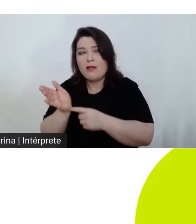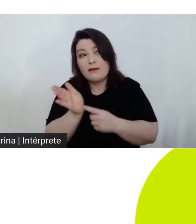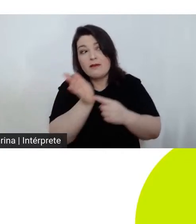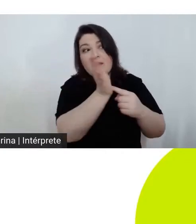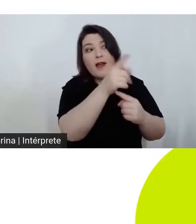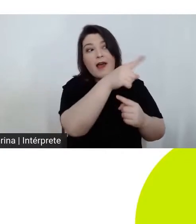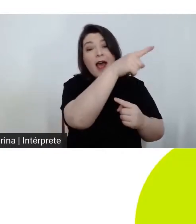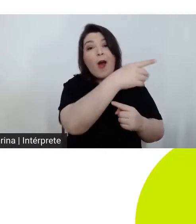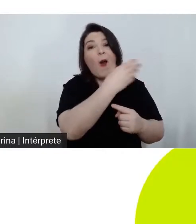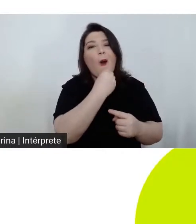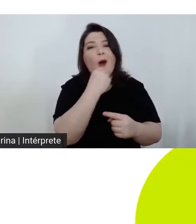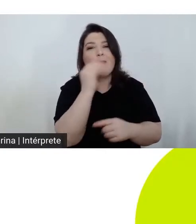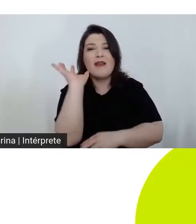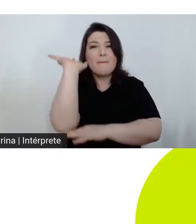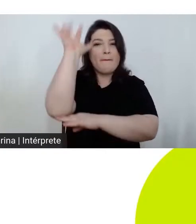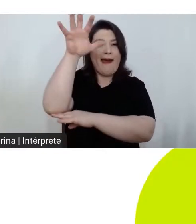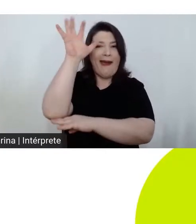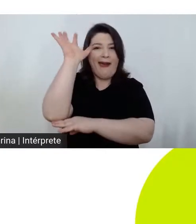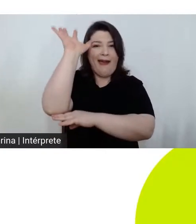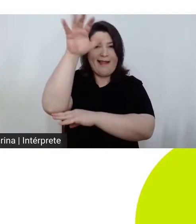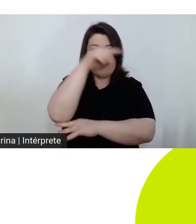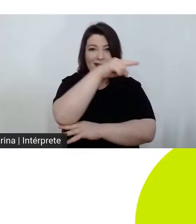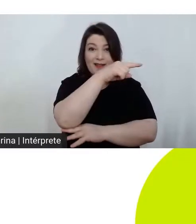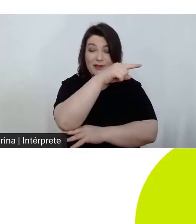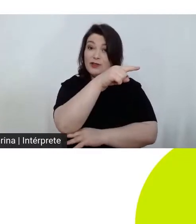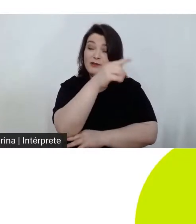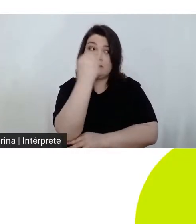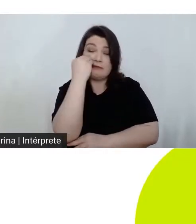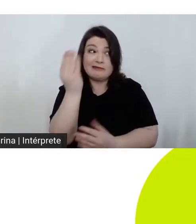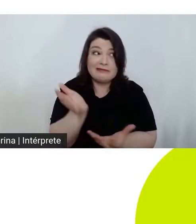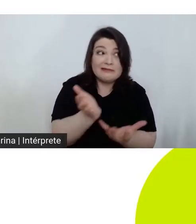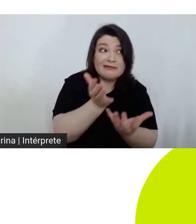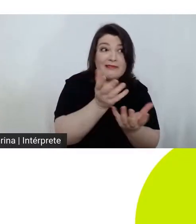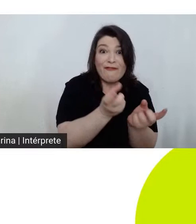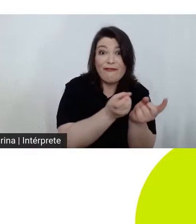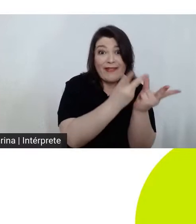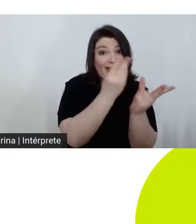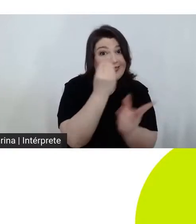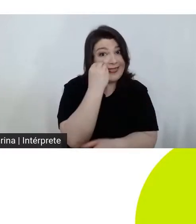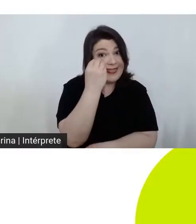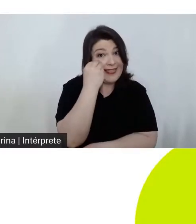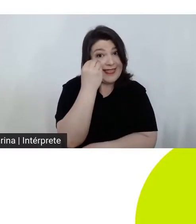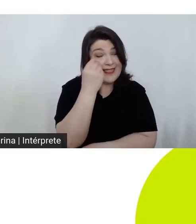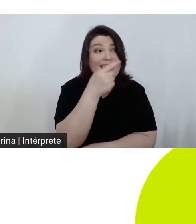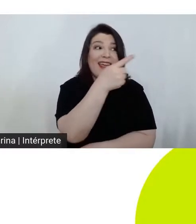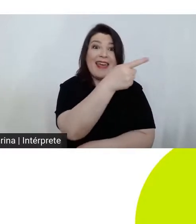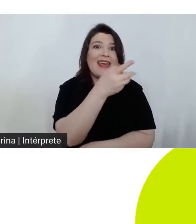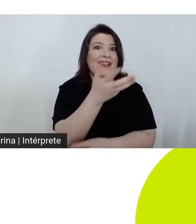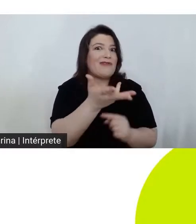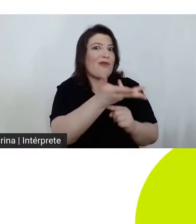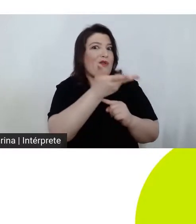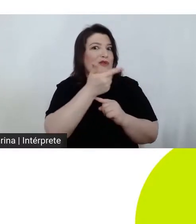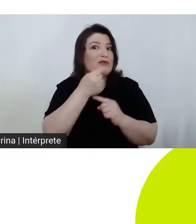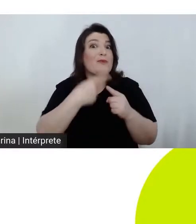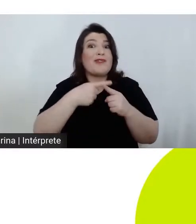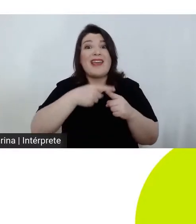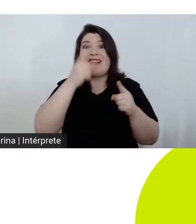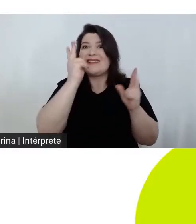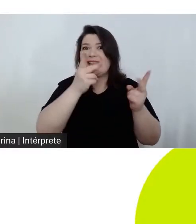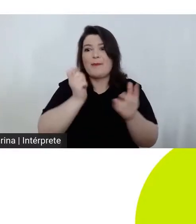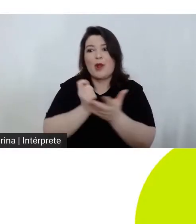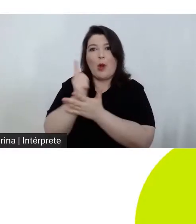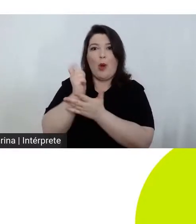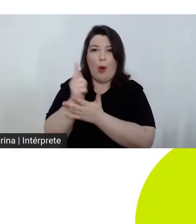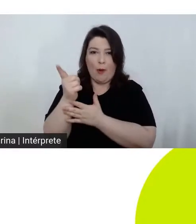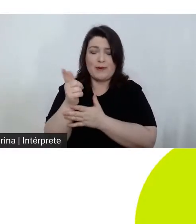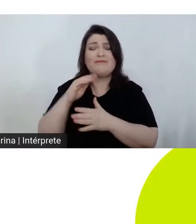mesmo, né? Que é um cliente ali, assíduo, que ele conseguiu conquistar. Mais à frente, ele